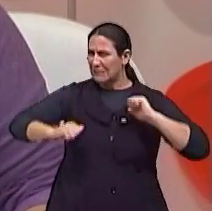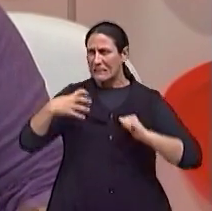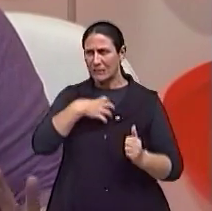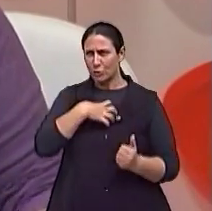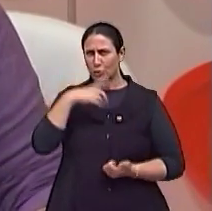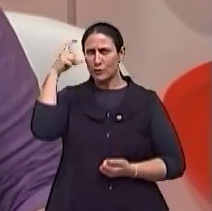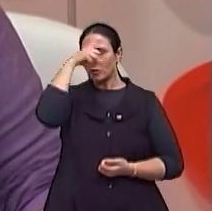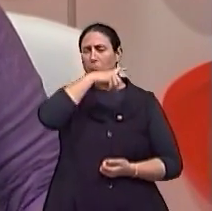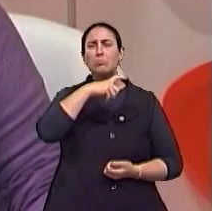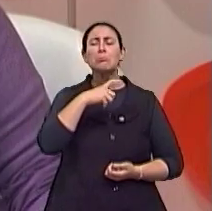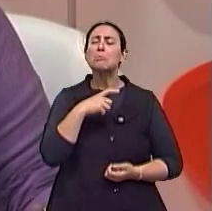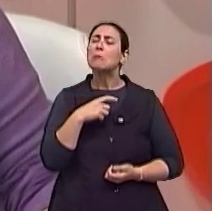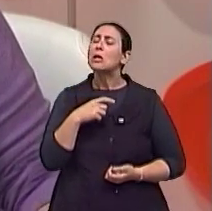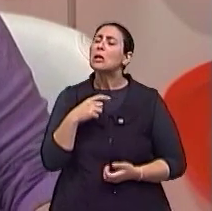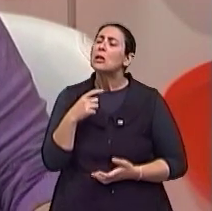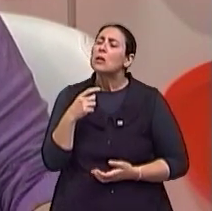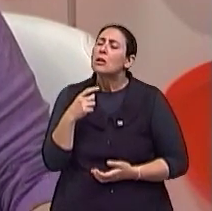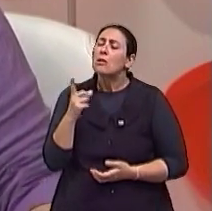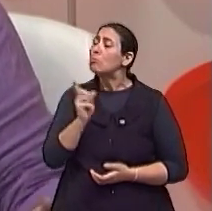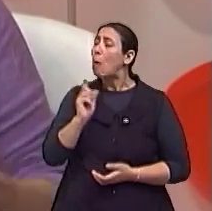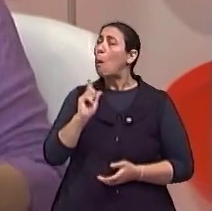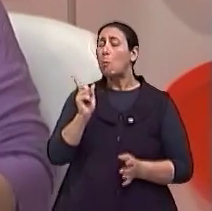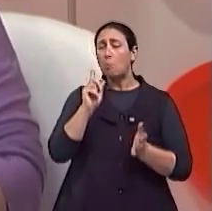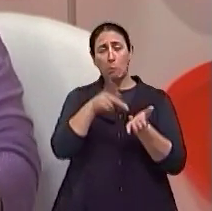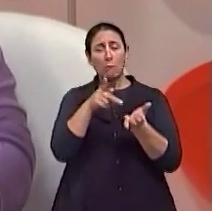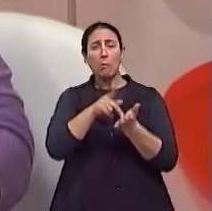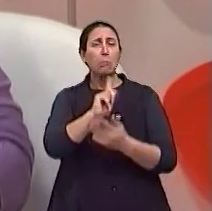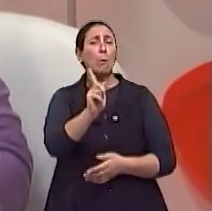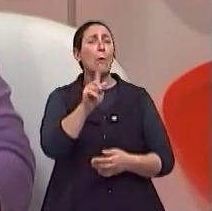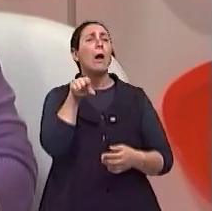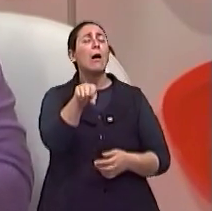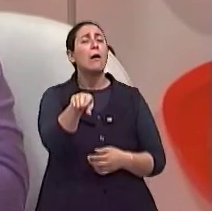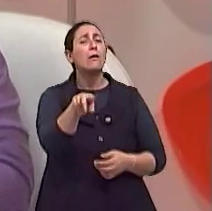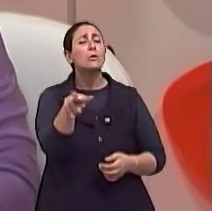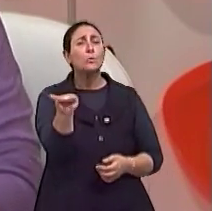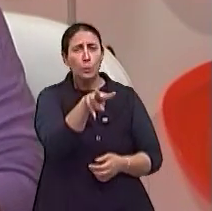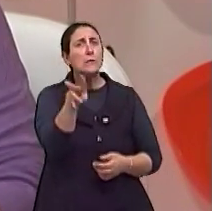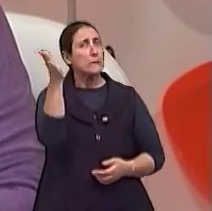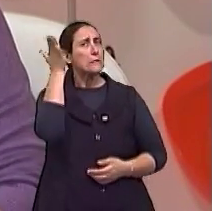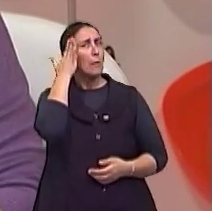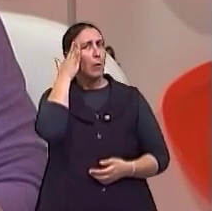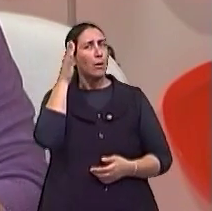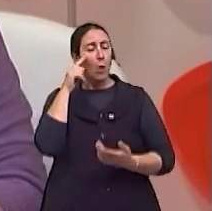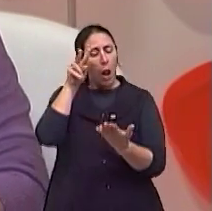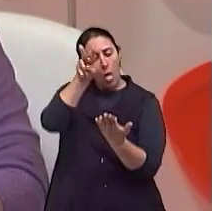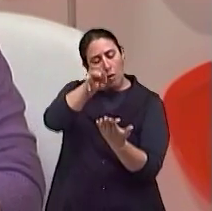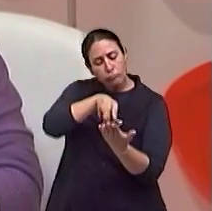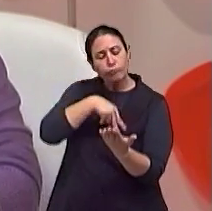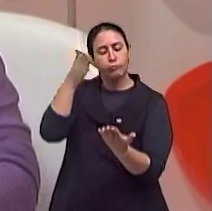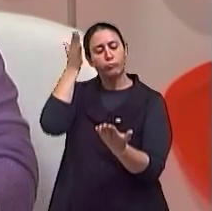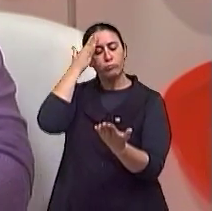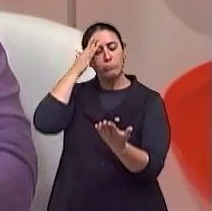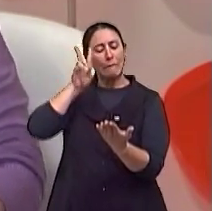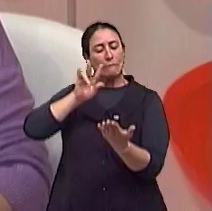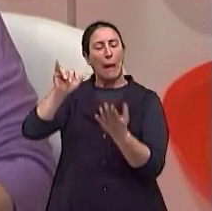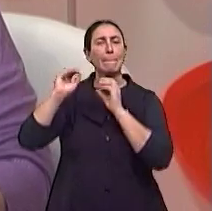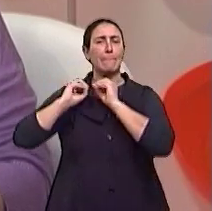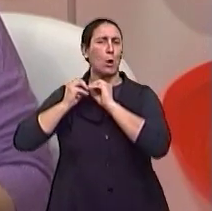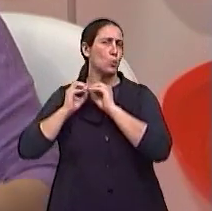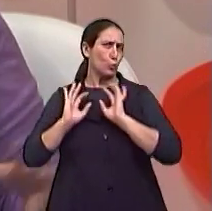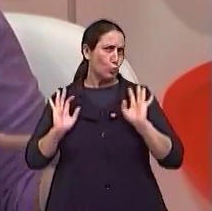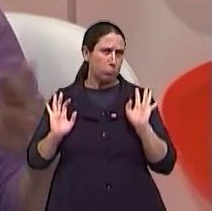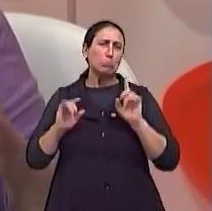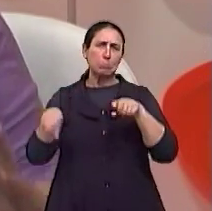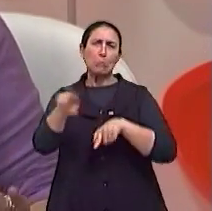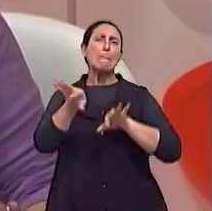que não, porque quando elas leram o roteiro, elas já sabiam que haveria este momento dentro do filme. E a gente